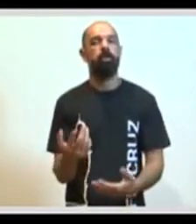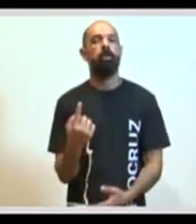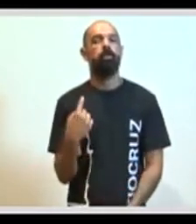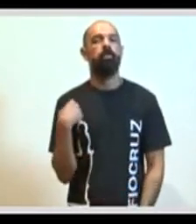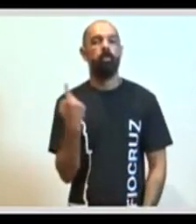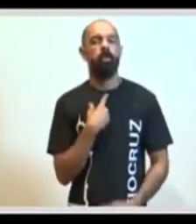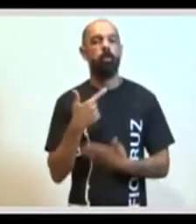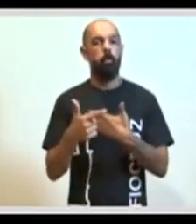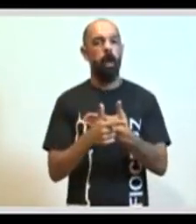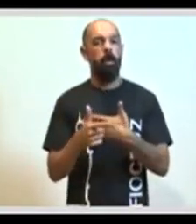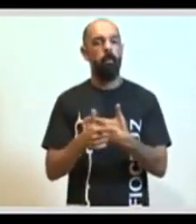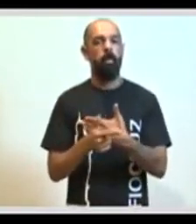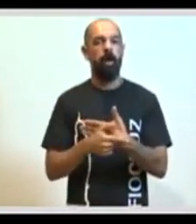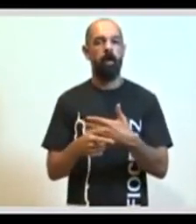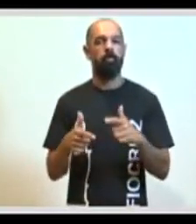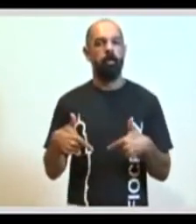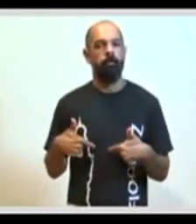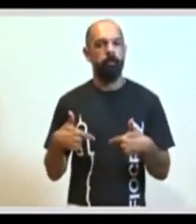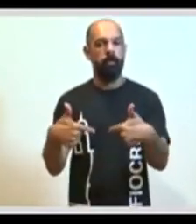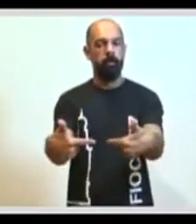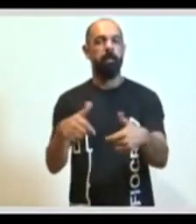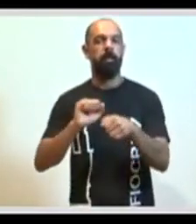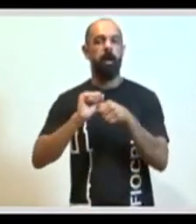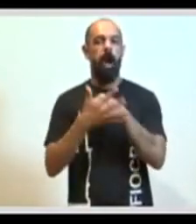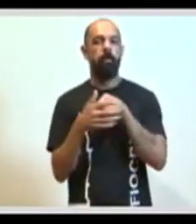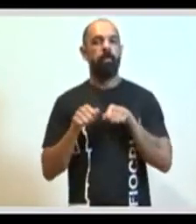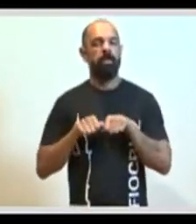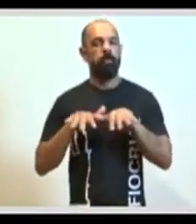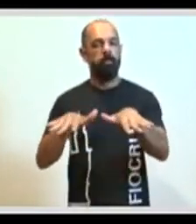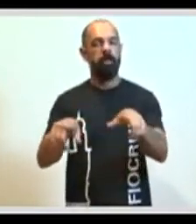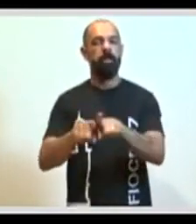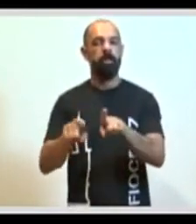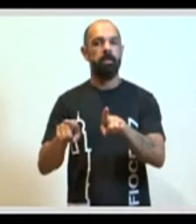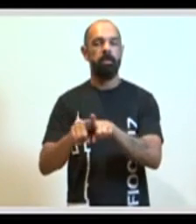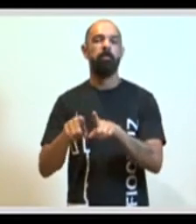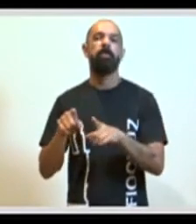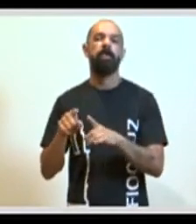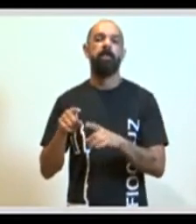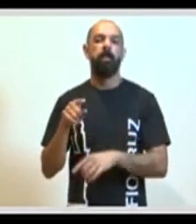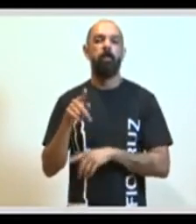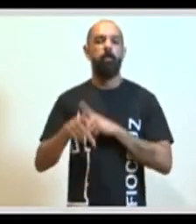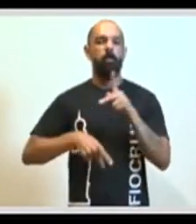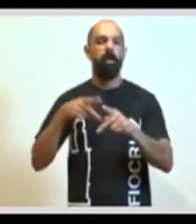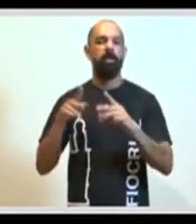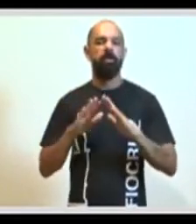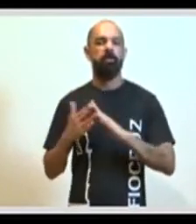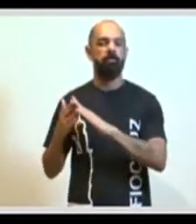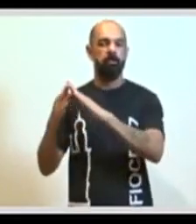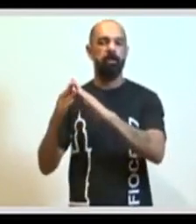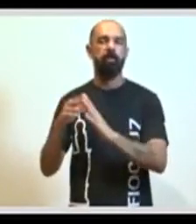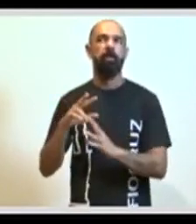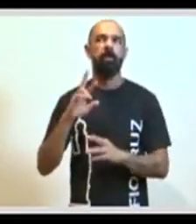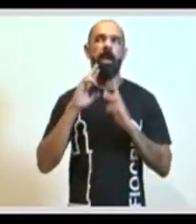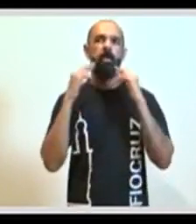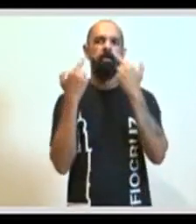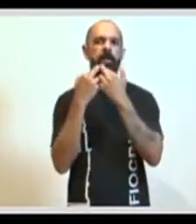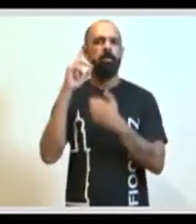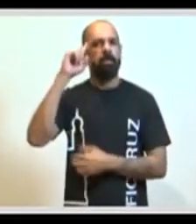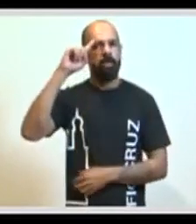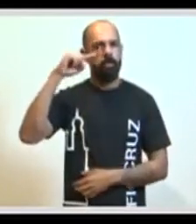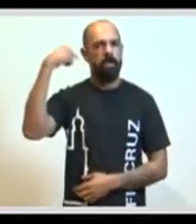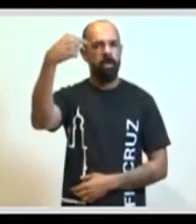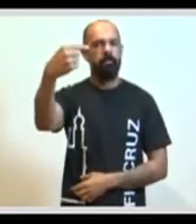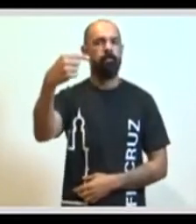papel no enfrentamento à pandemia, a questão das populações vulnerabilizadas. Então, a gente tem uma reunião semana que vem, inclusive